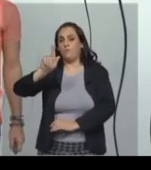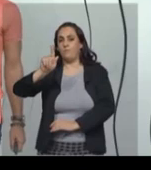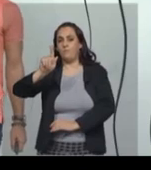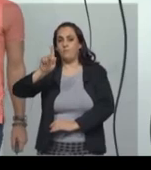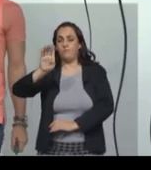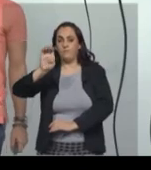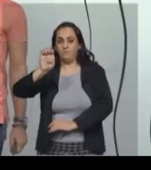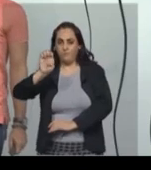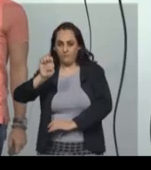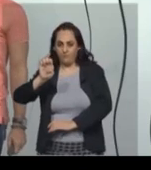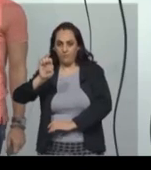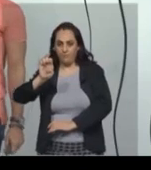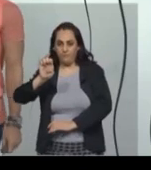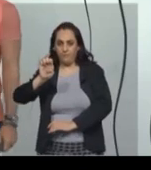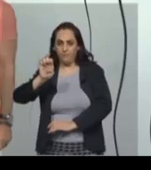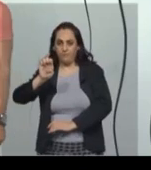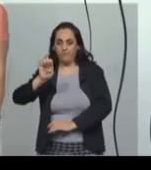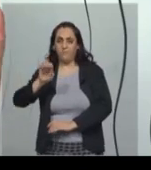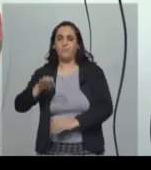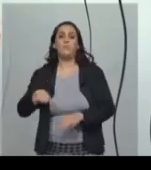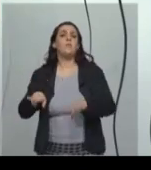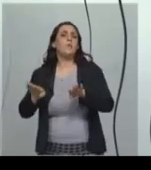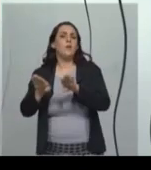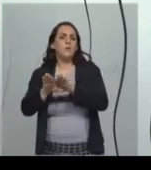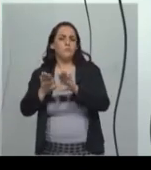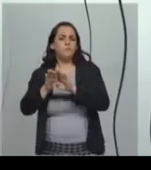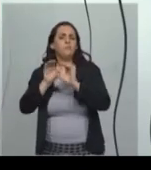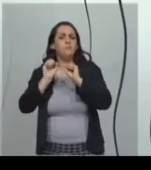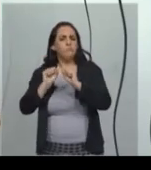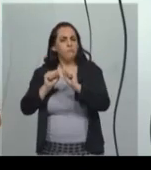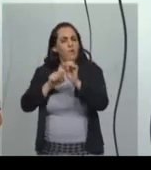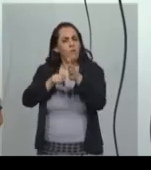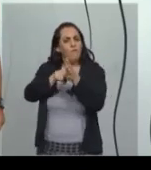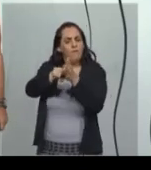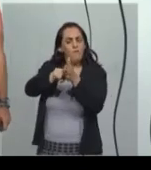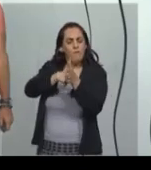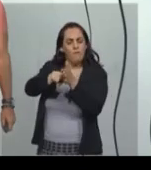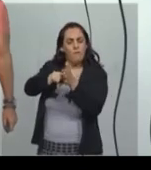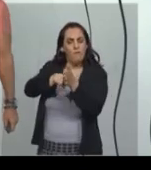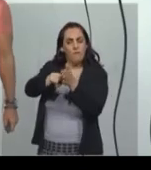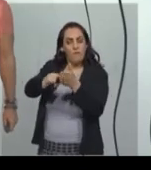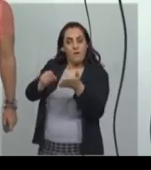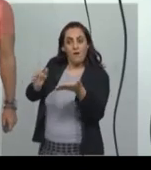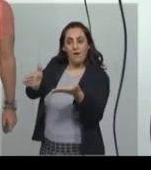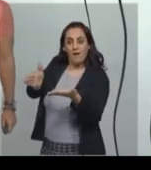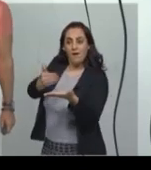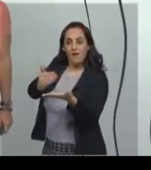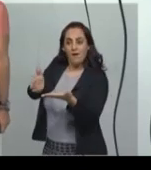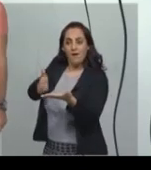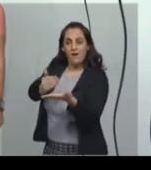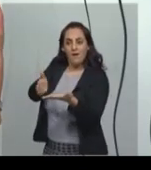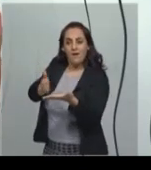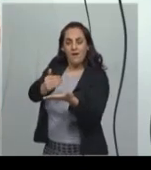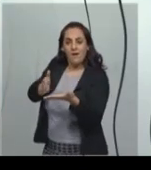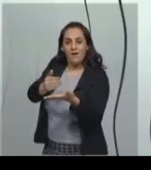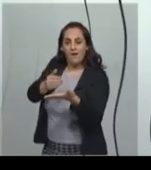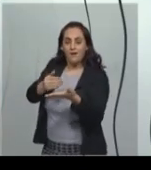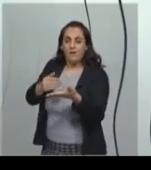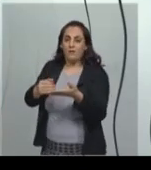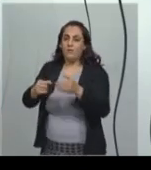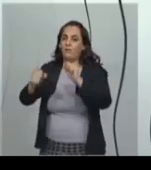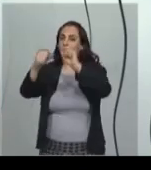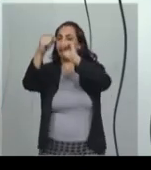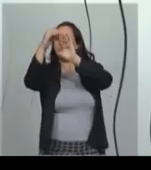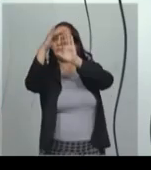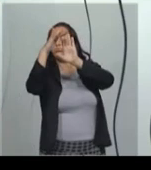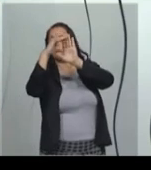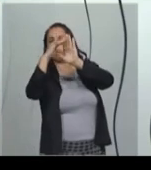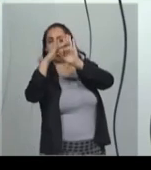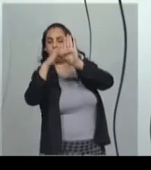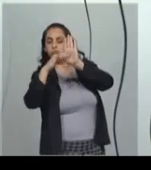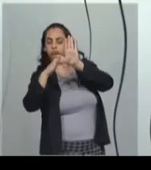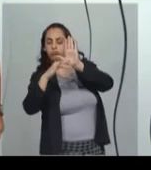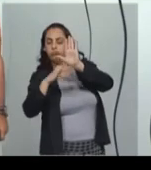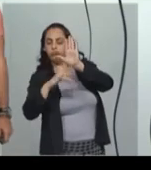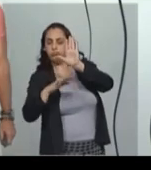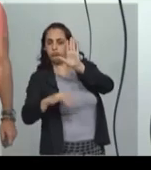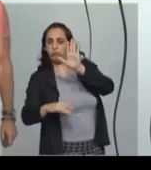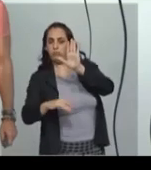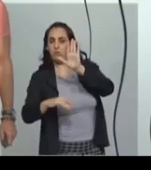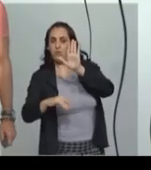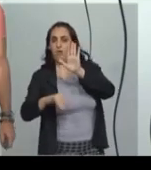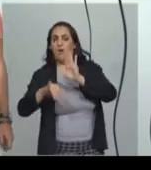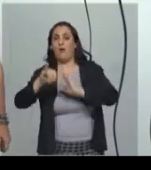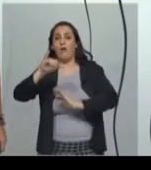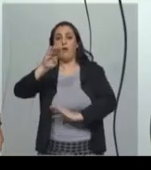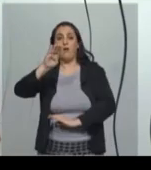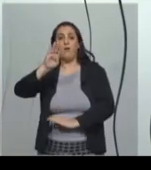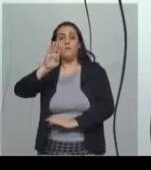de junho de 2020, ela lista os 5.570 municípios listados pelo IBGE no ano de 2019.